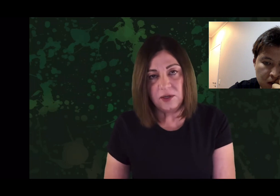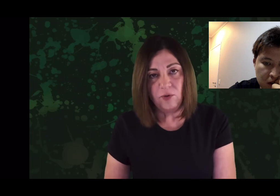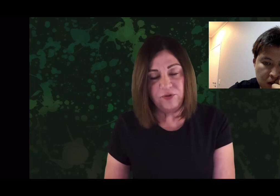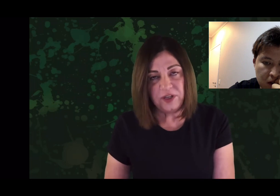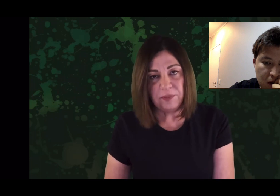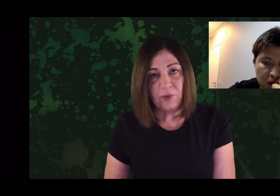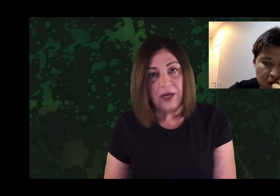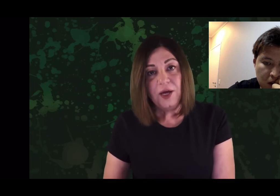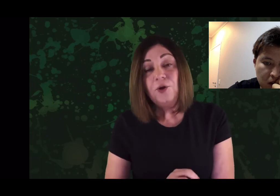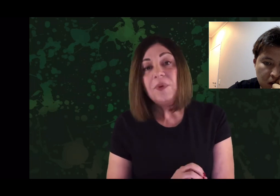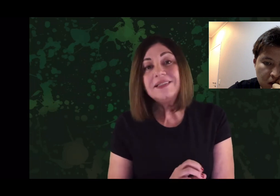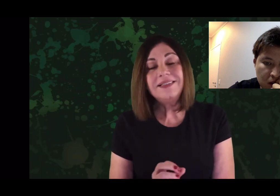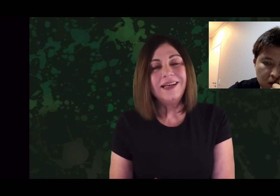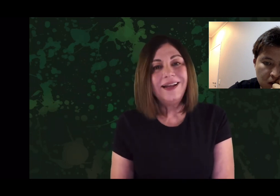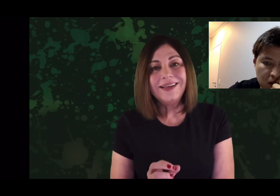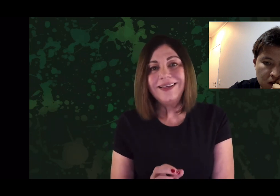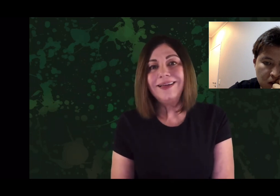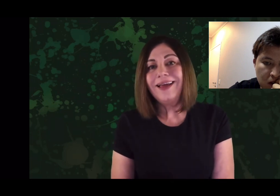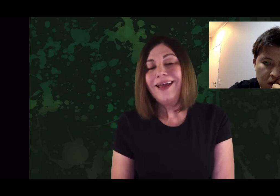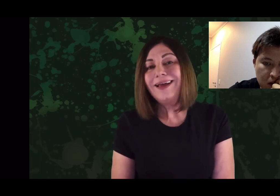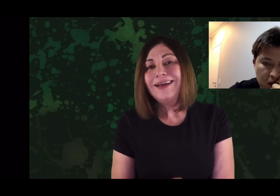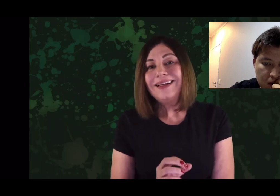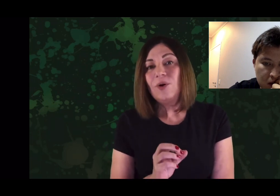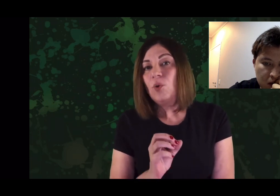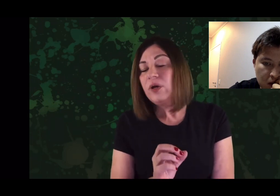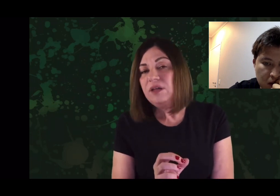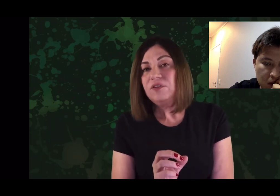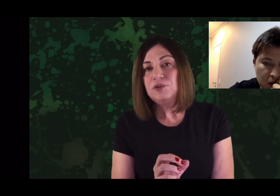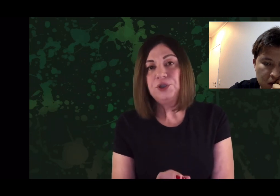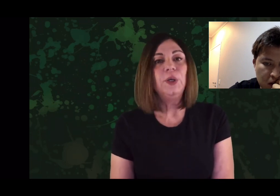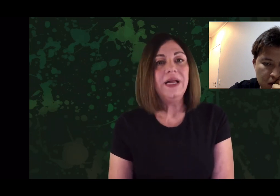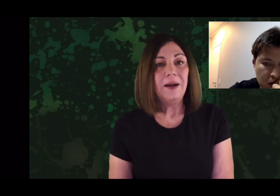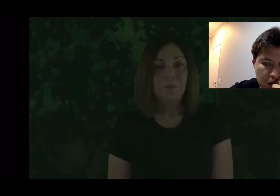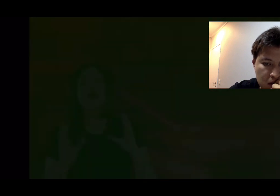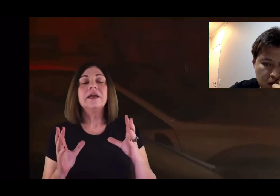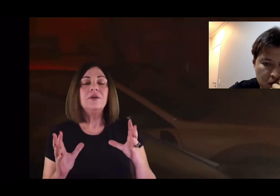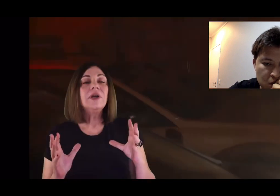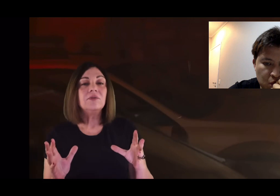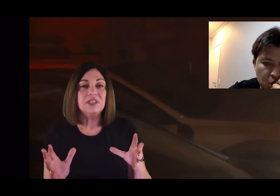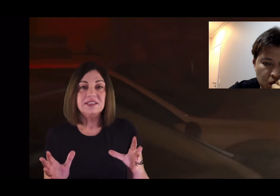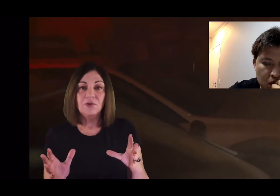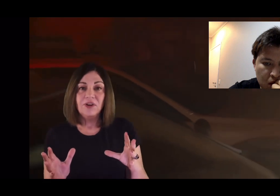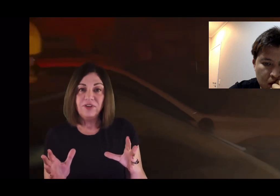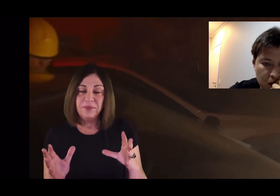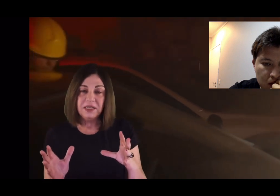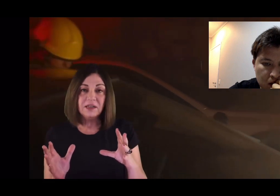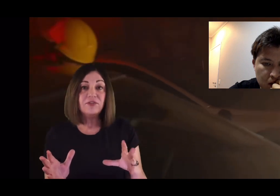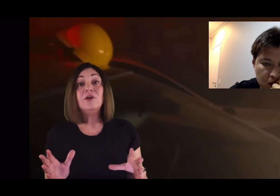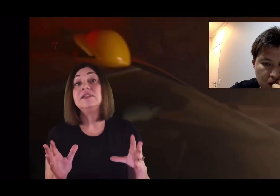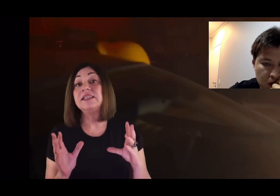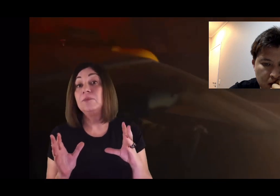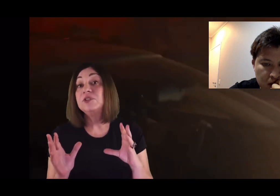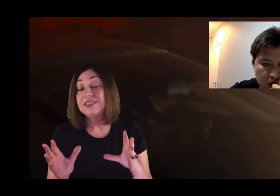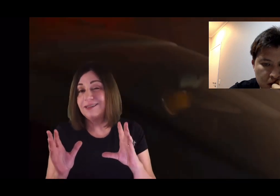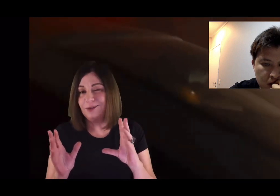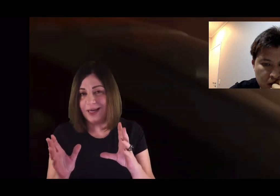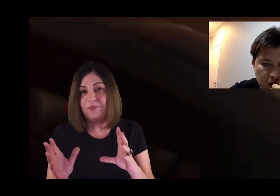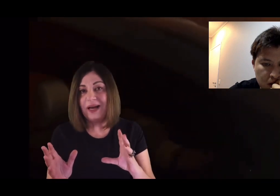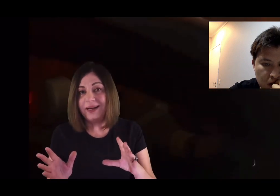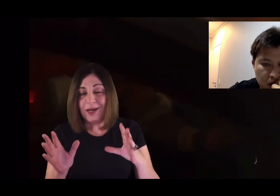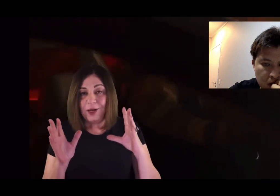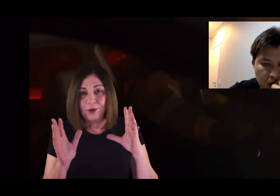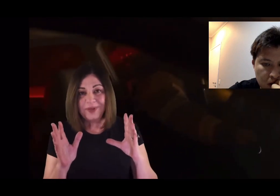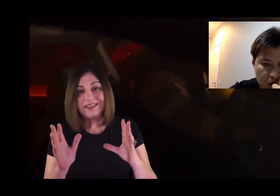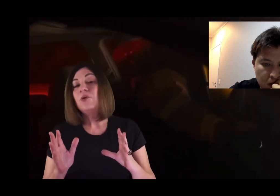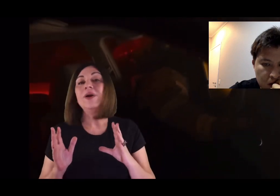se confirmam numa cena que é horrível de olhar. Aquilo que aconteceu com a família da Florence é mostrado,